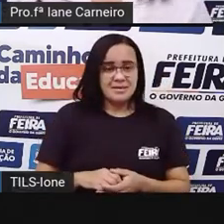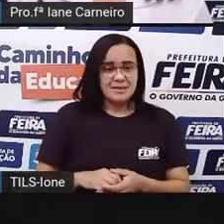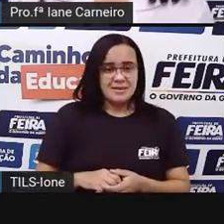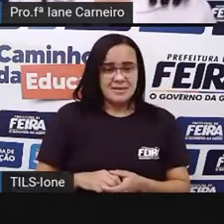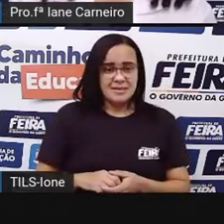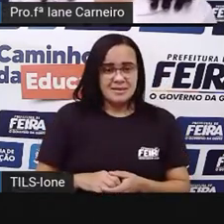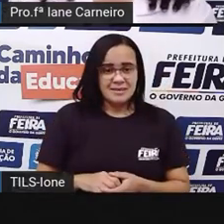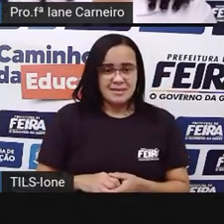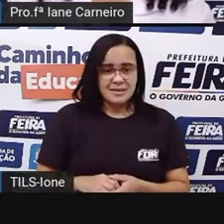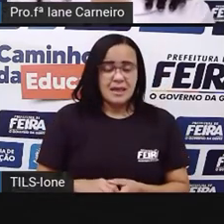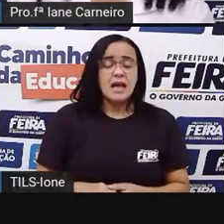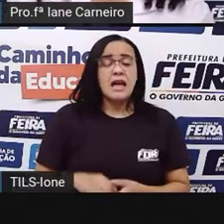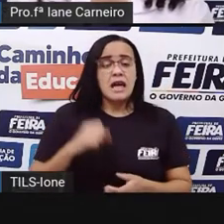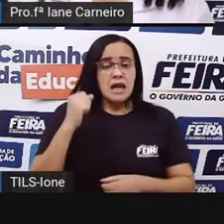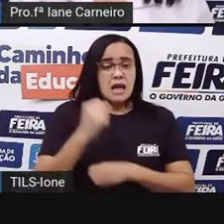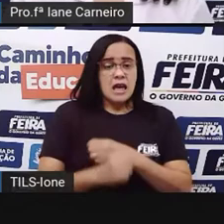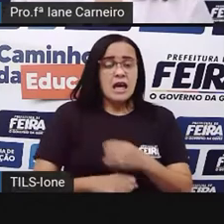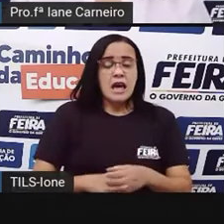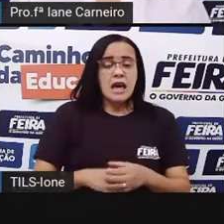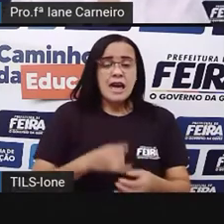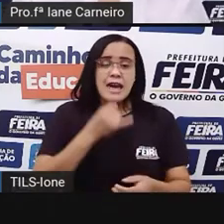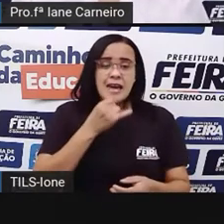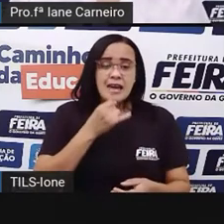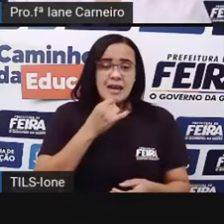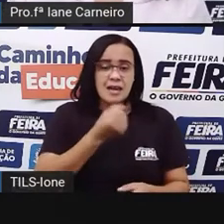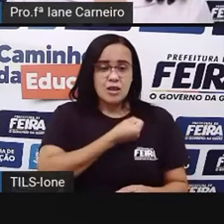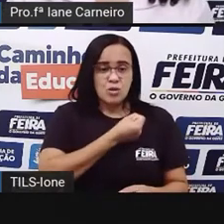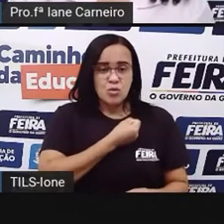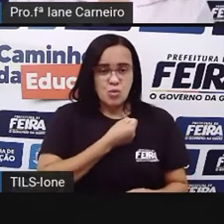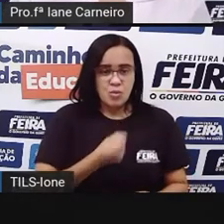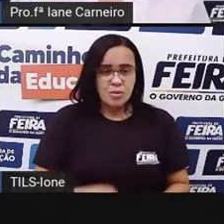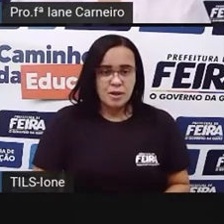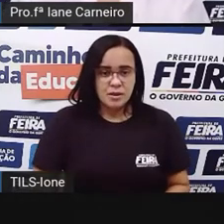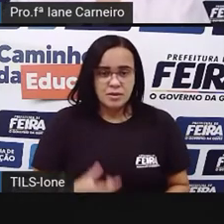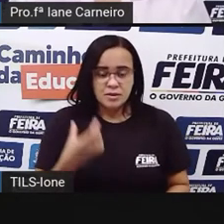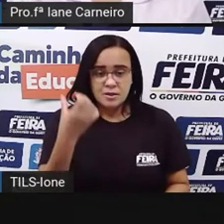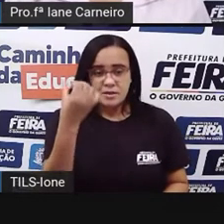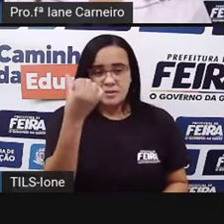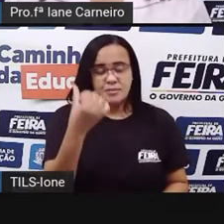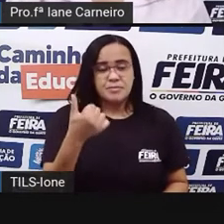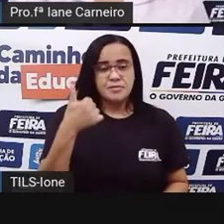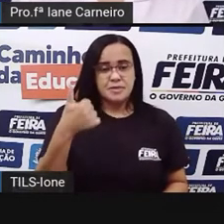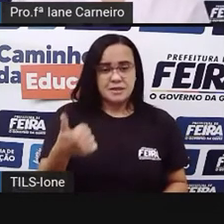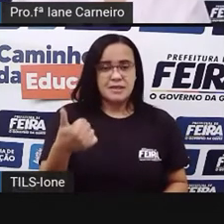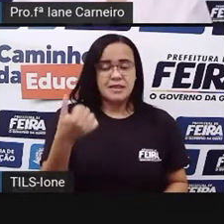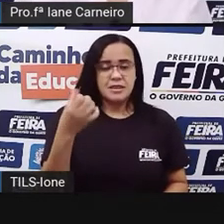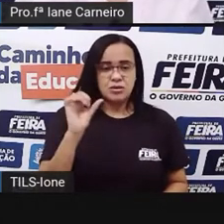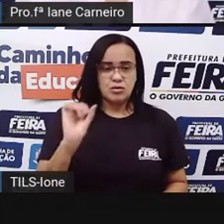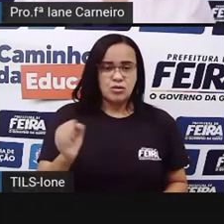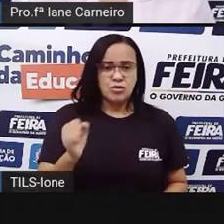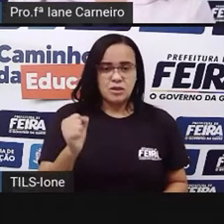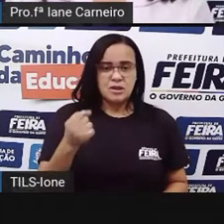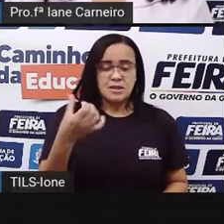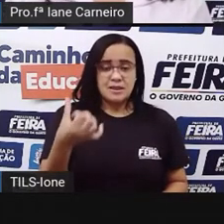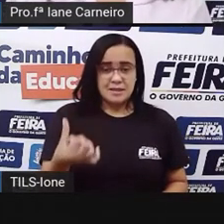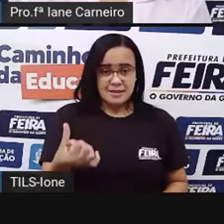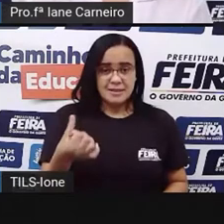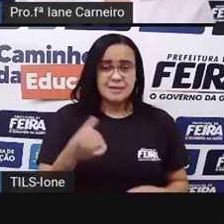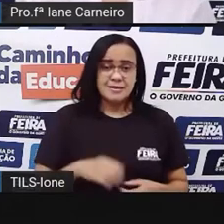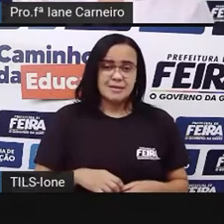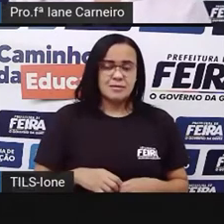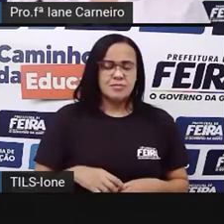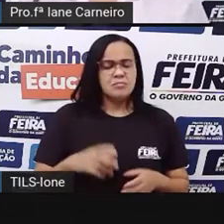de linguagem. Então, vamos lá? Para começar, A Pró gostaria de compartilhar com vocês algumas formas